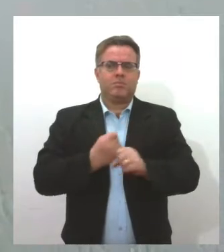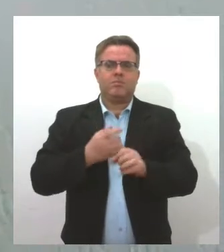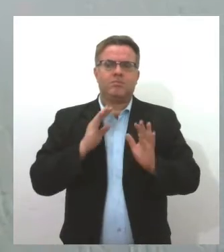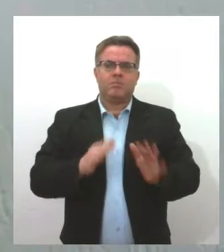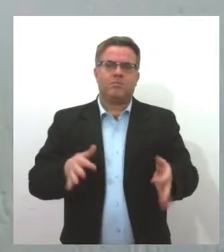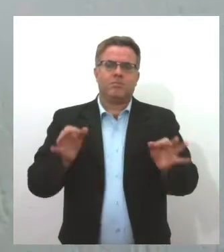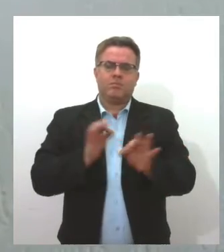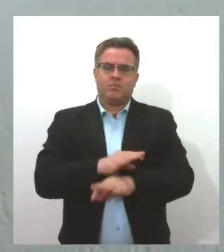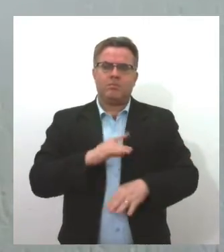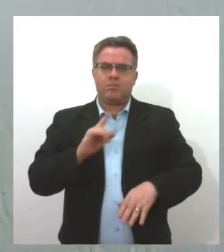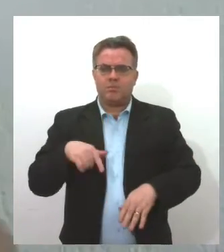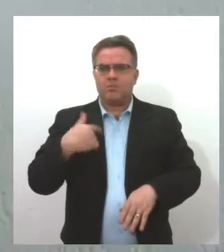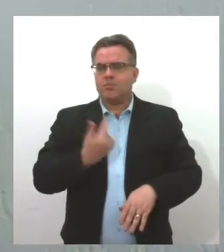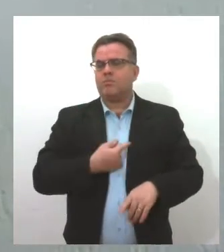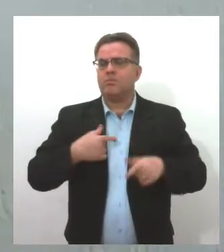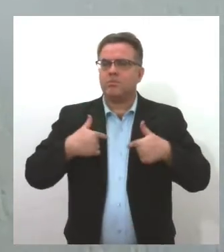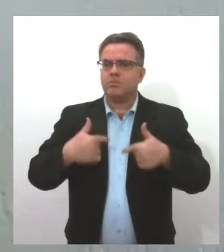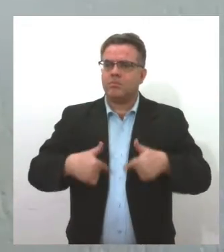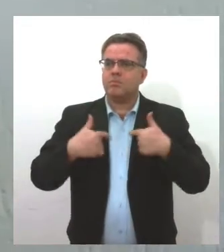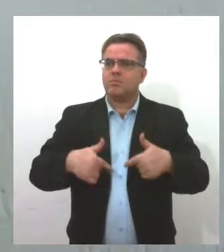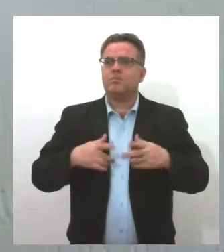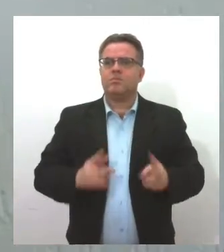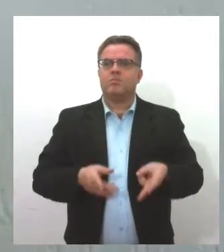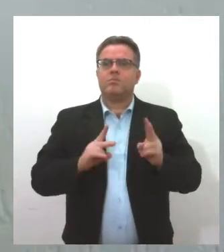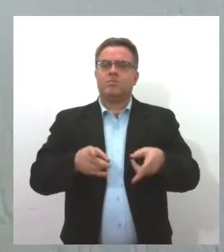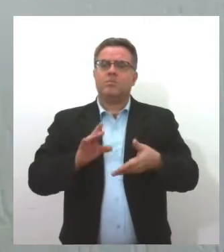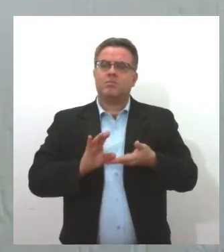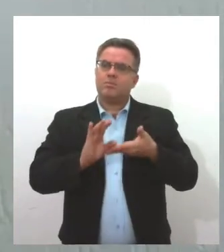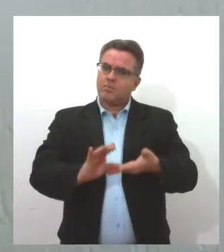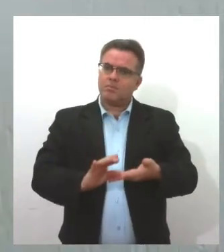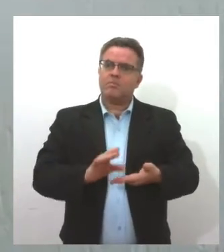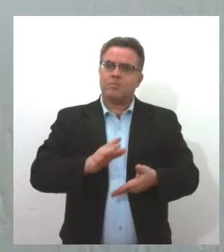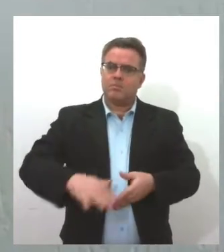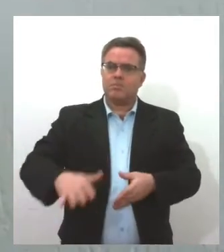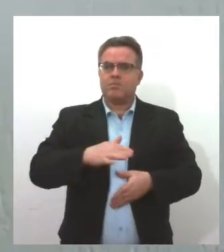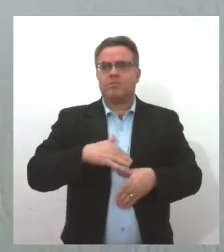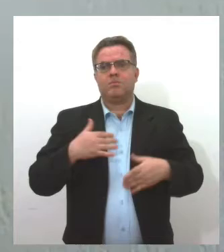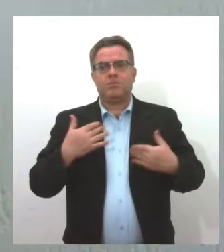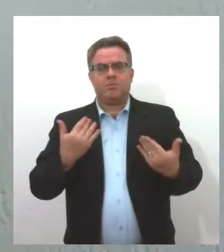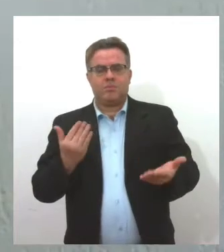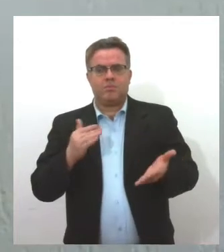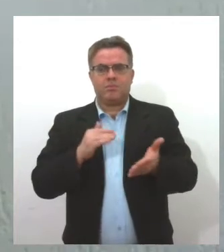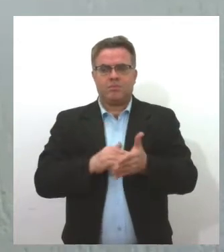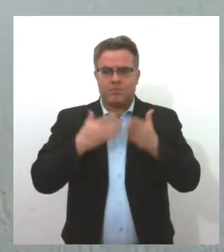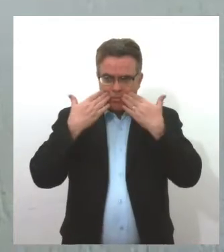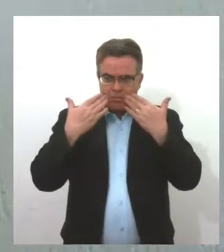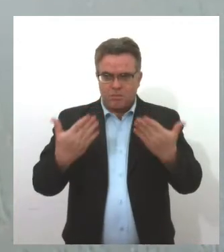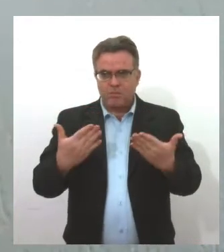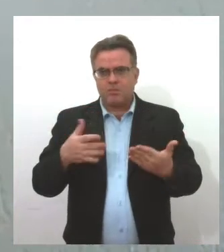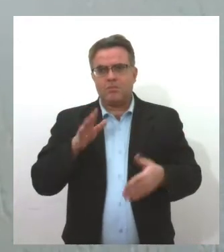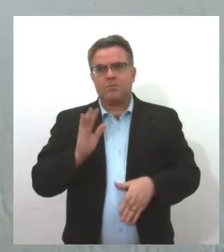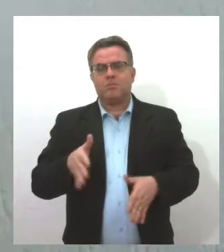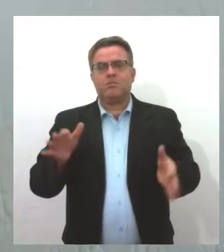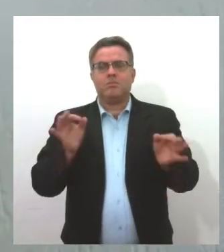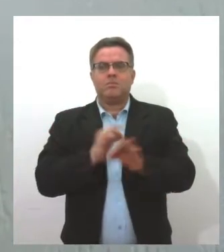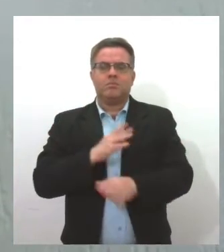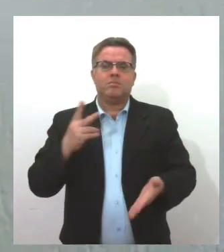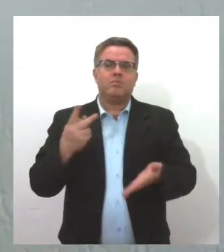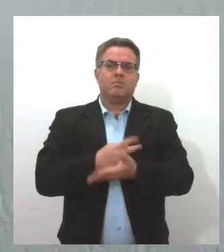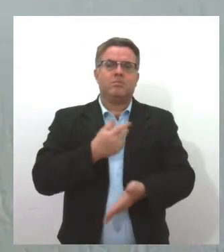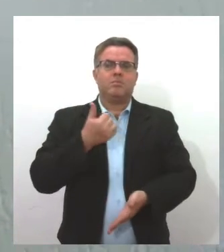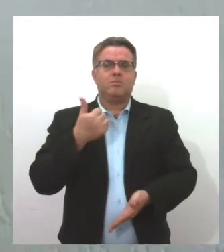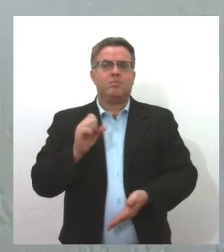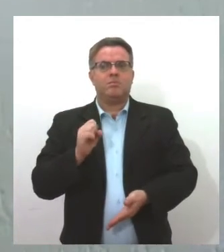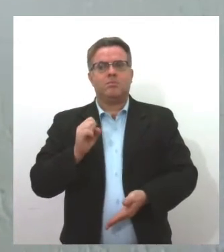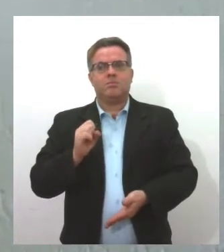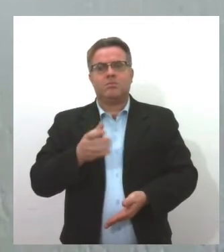estamos lutando muito para manter vivo a chama do Emboaça. A última apresentação do Emboaça aconteceu no dia 18 de